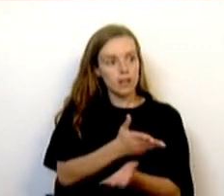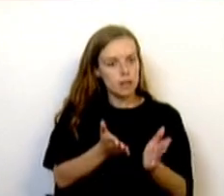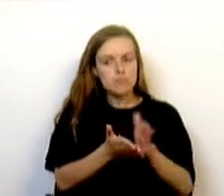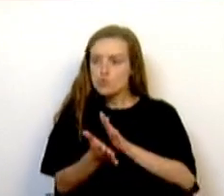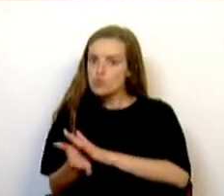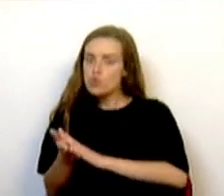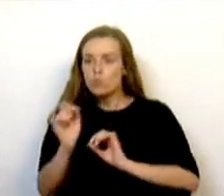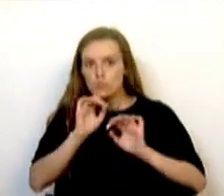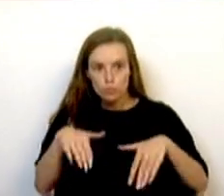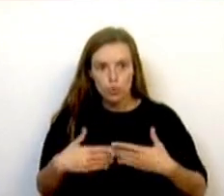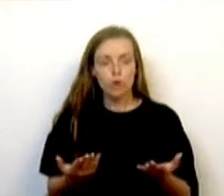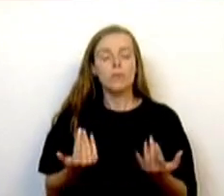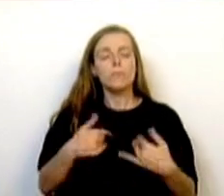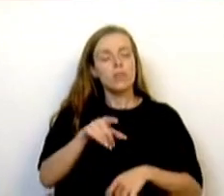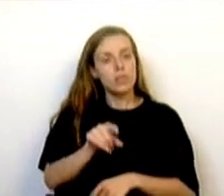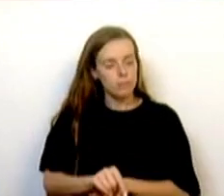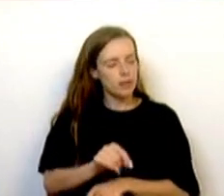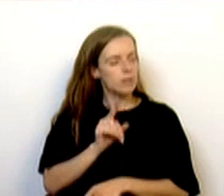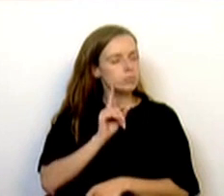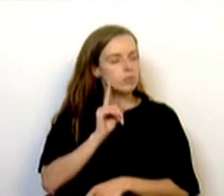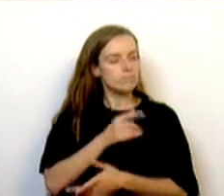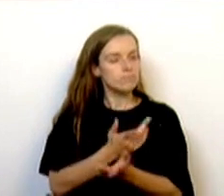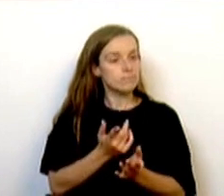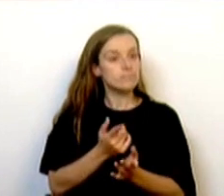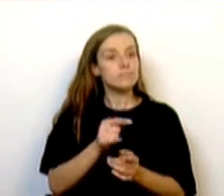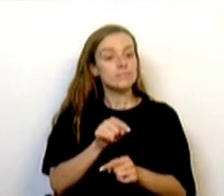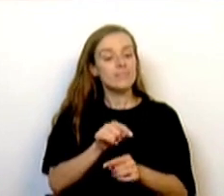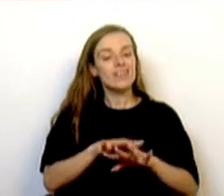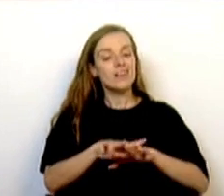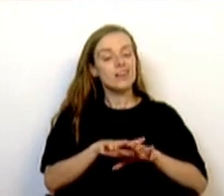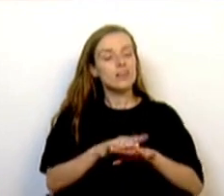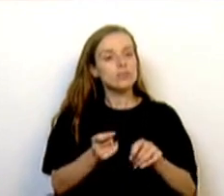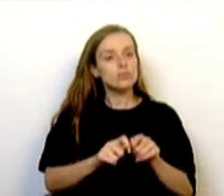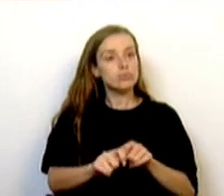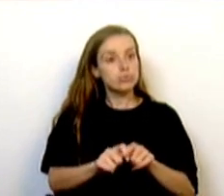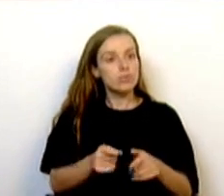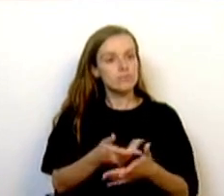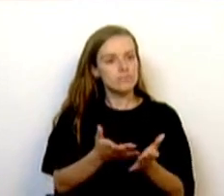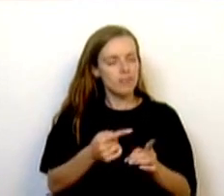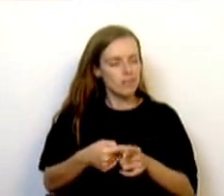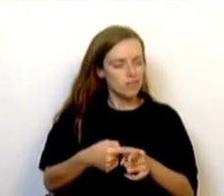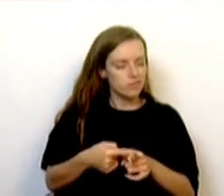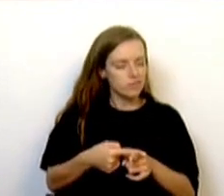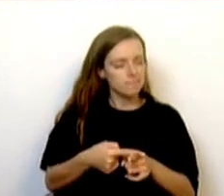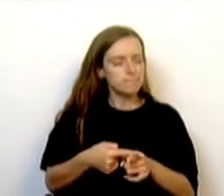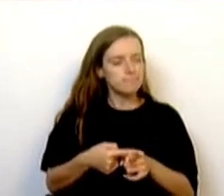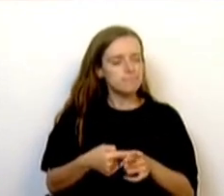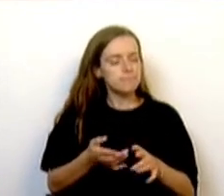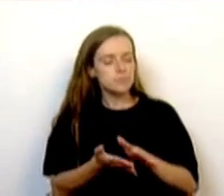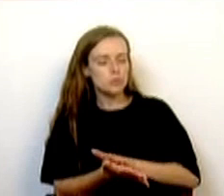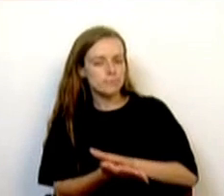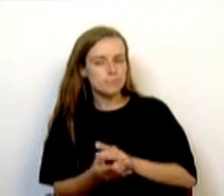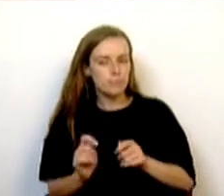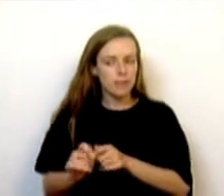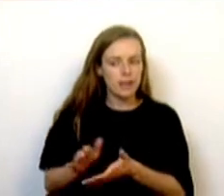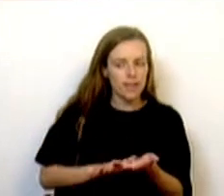Mas é bom que se diga também que nem todas as creches da rede lucrativa têm interesse em ter vagas gratuitas. E é mesmo aqui que